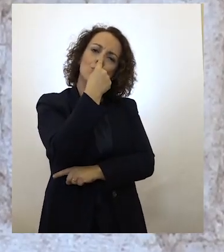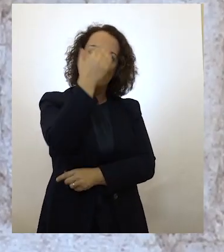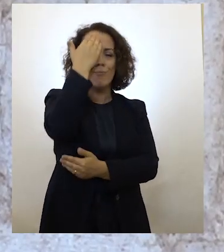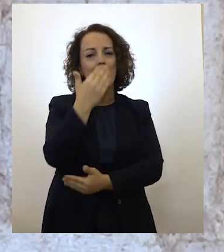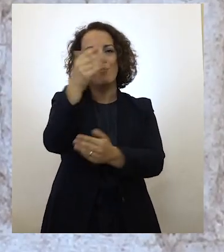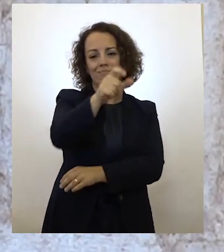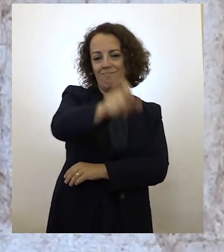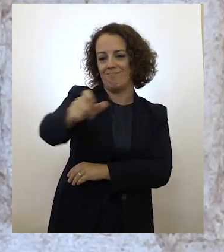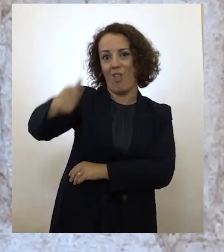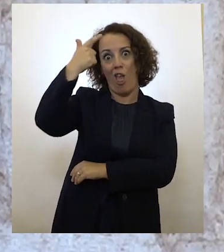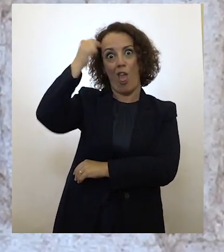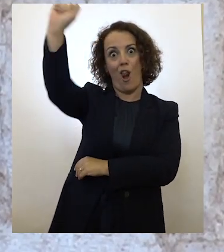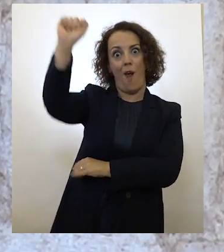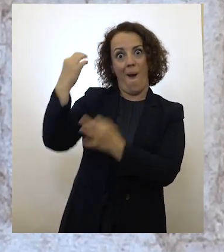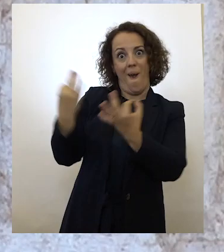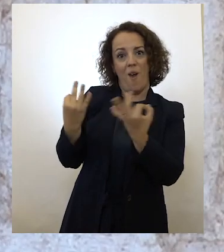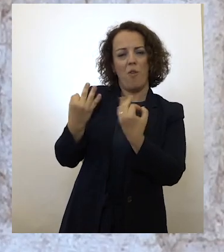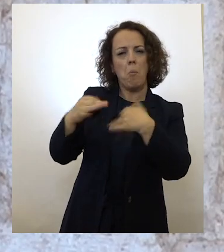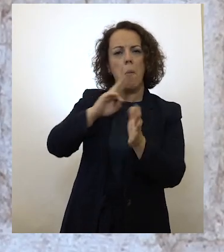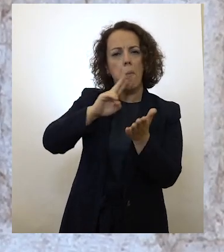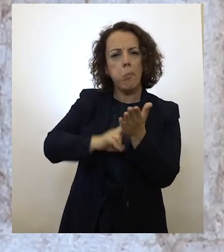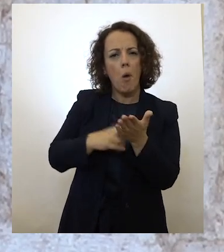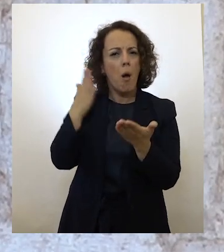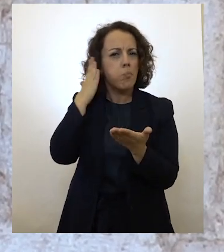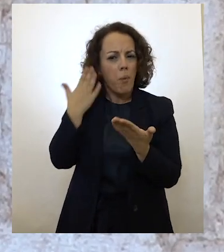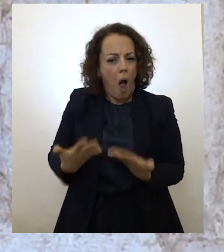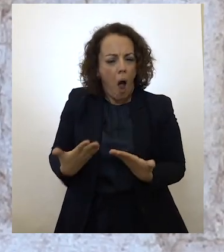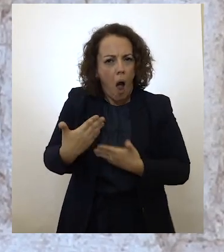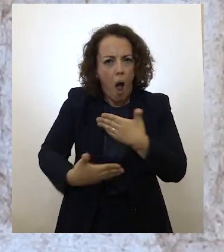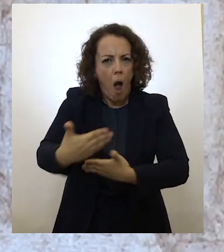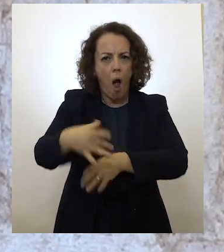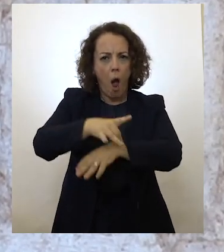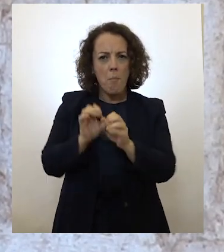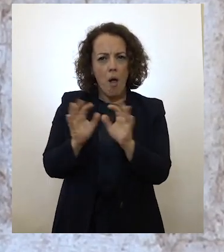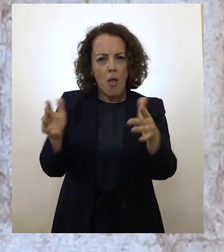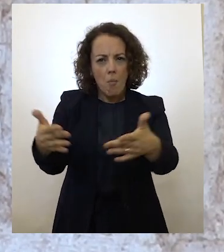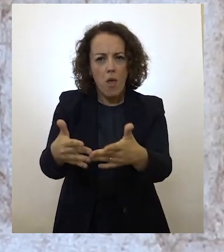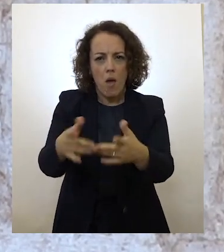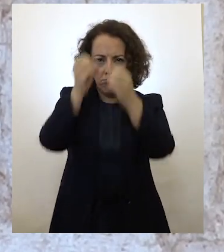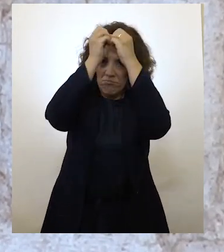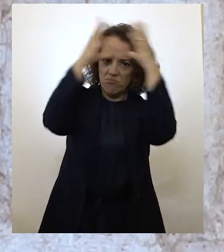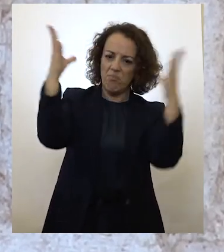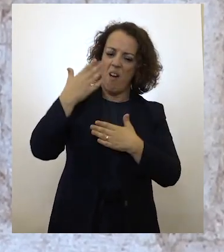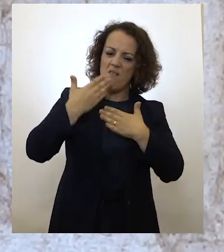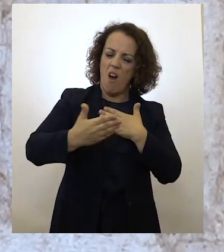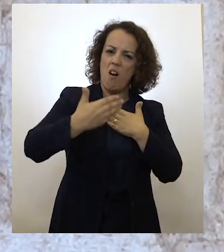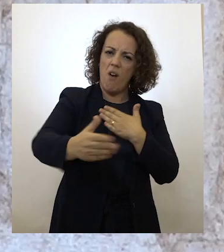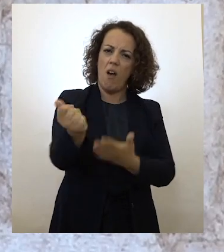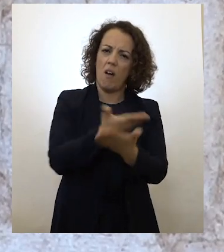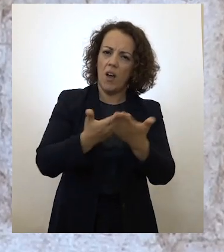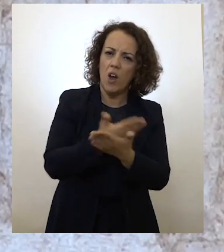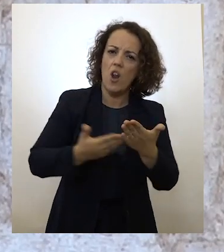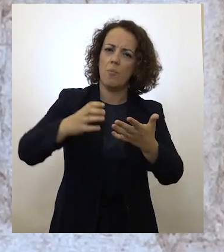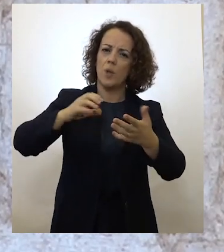essas e esses heróis, mas ainda em plena pandemia e em esboço de crise económica e social,